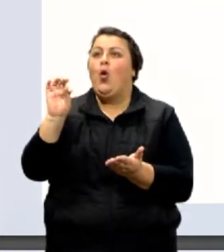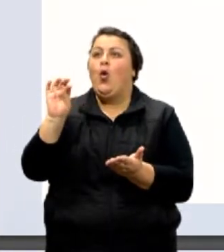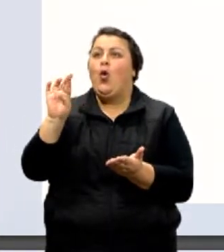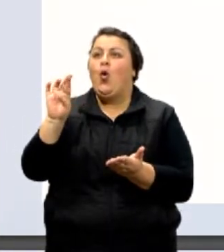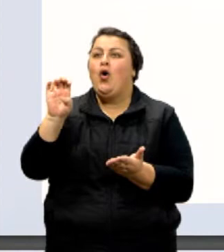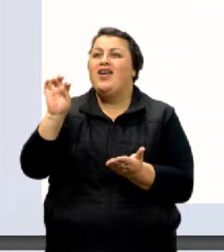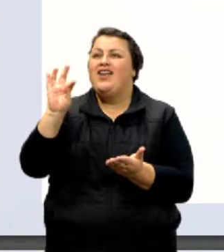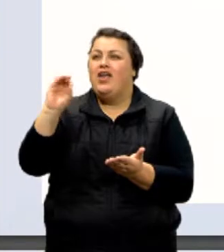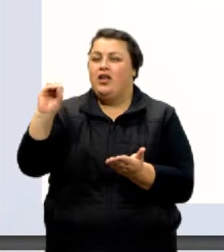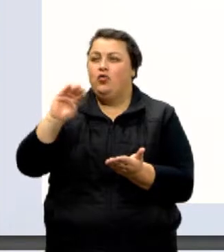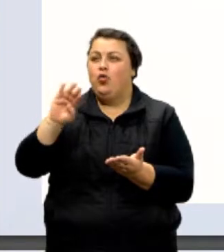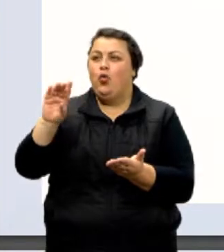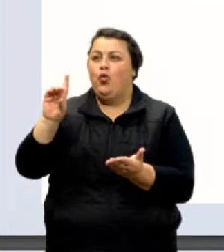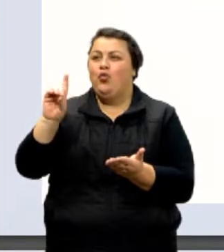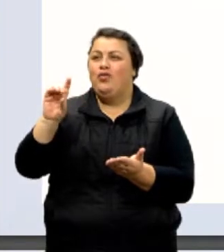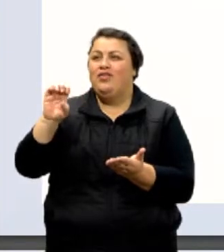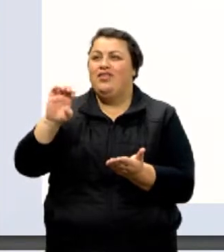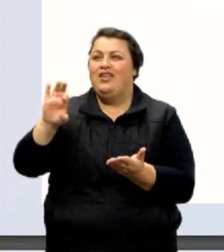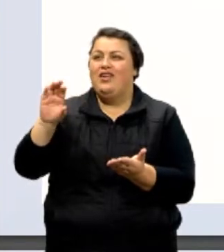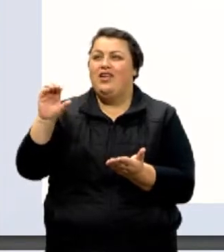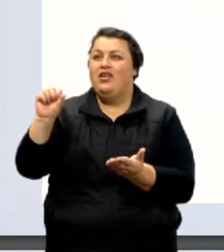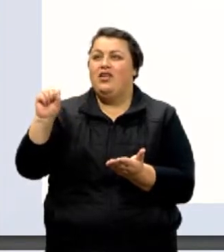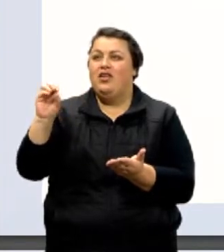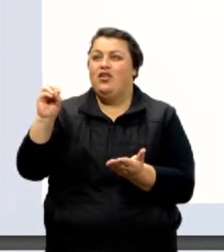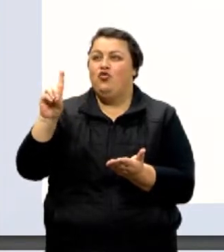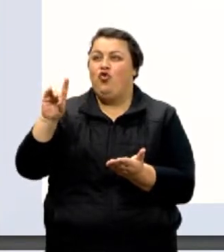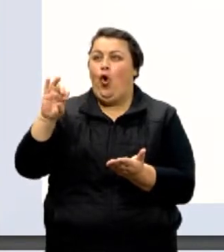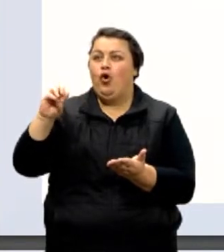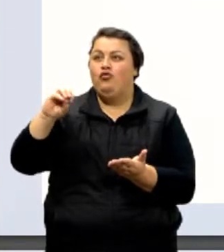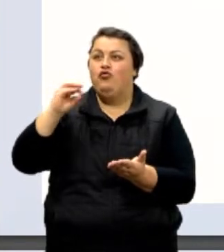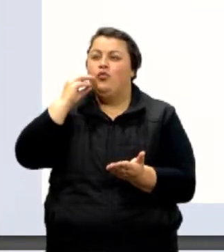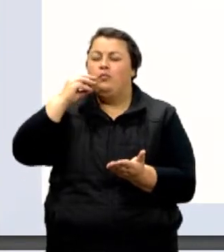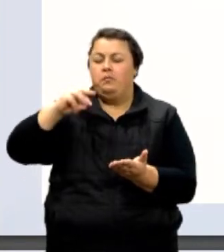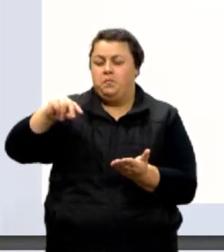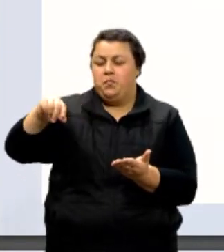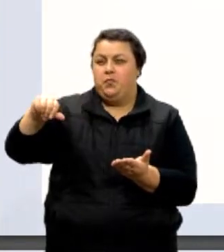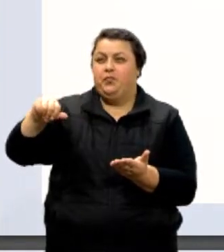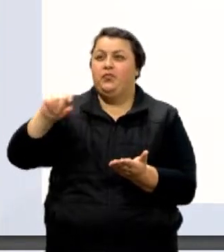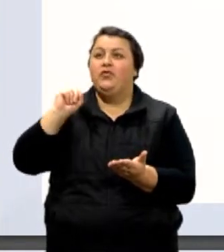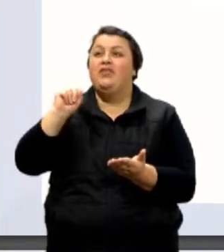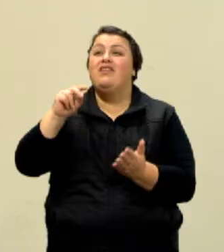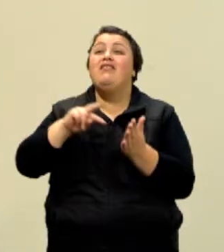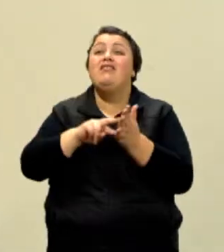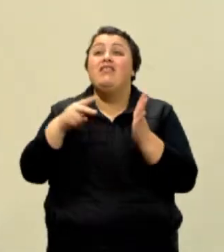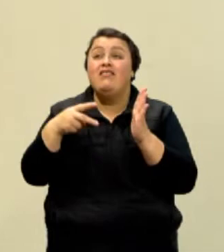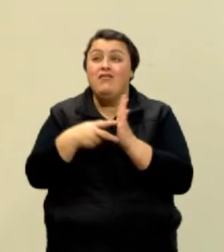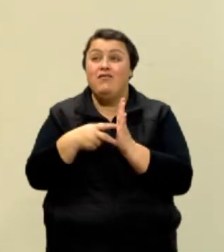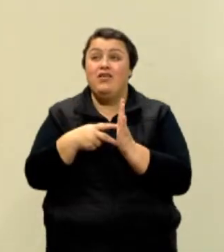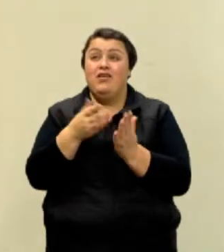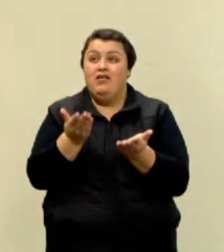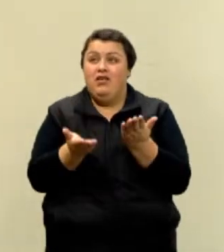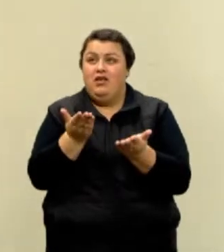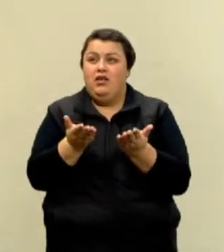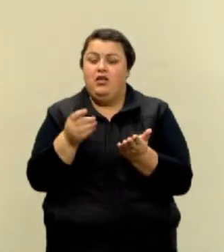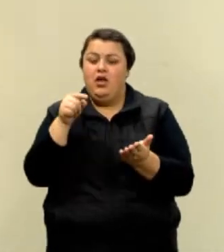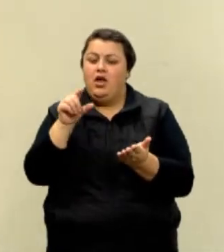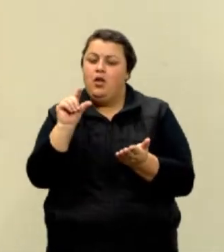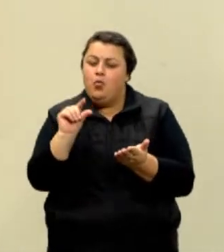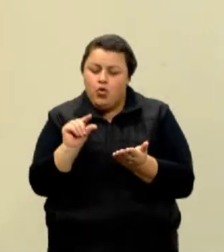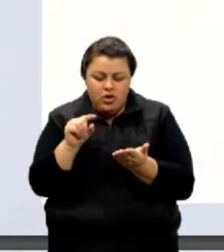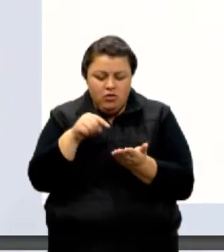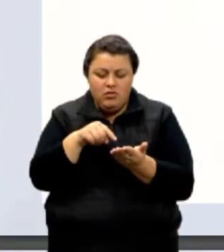significa essa medida que está sendo mostrada na balança? Significa que naquela porção de sal tem